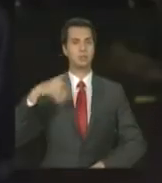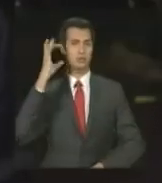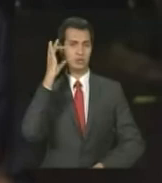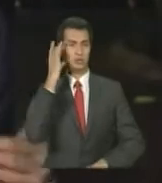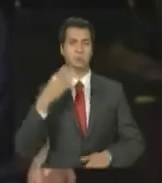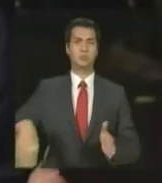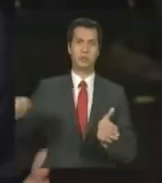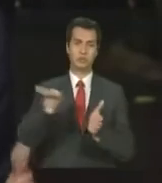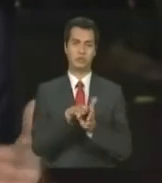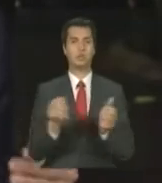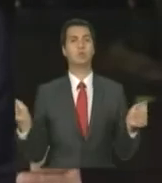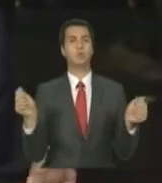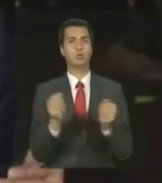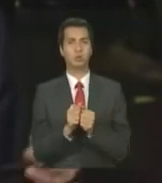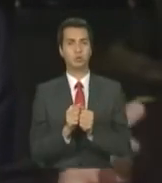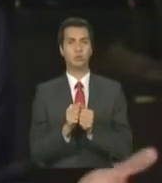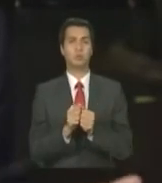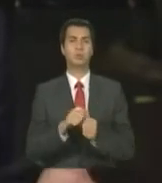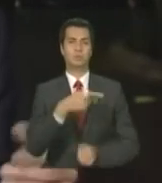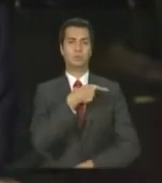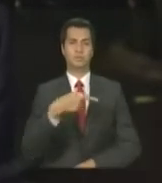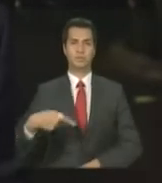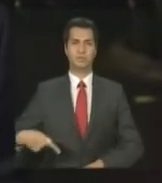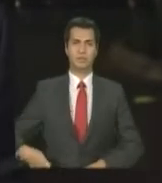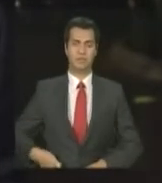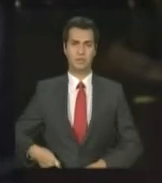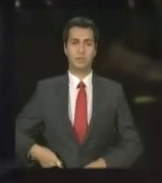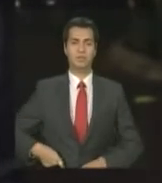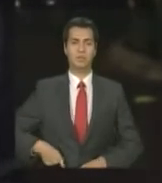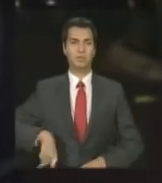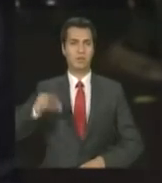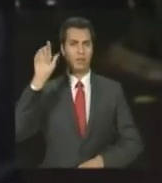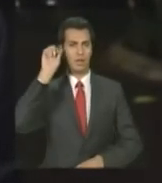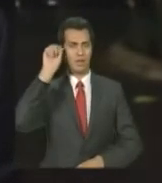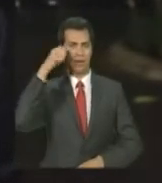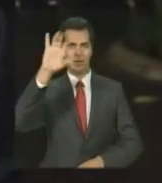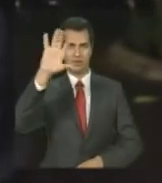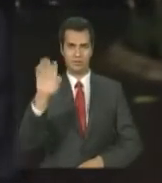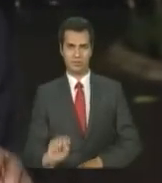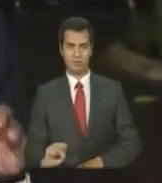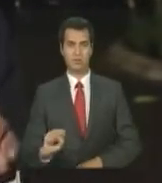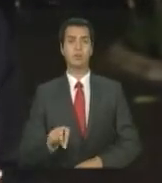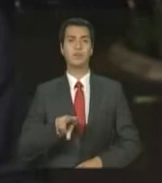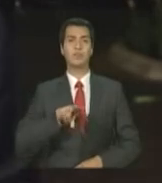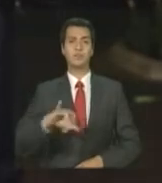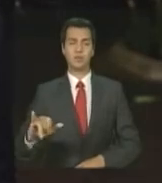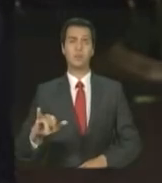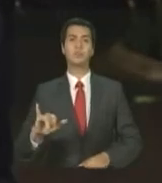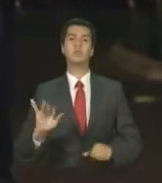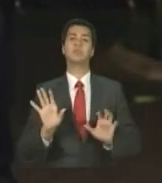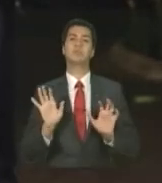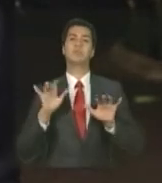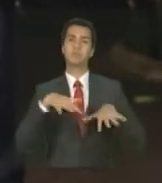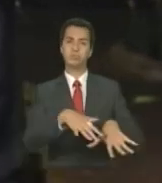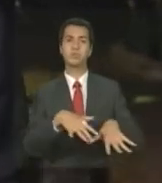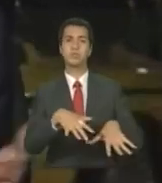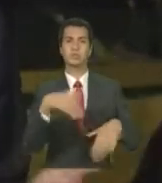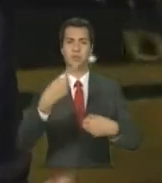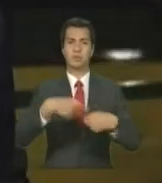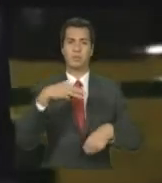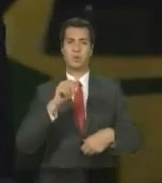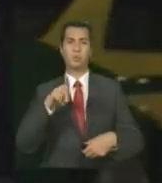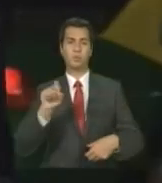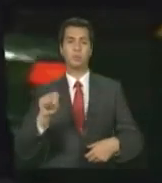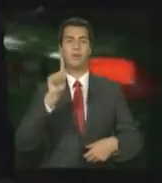acompanhada por outros presidentes africanos, a presidenta Dilma Rousseff participa das comemorações oficiais dos